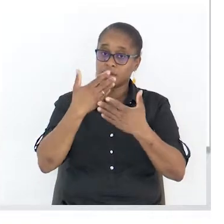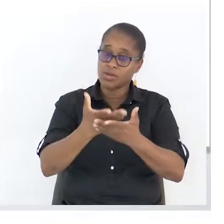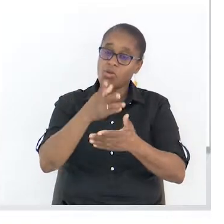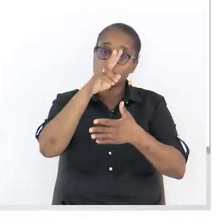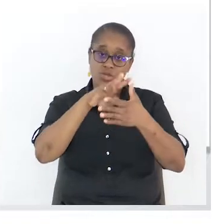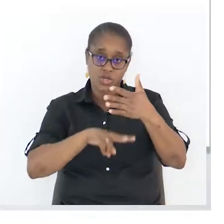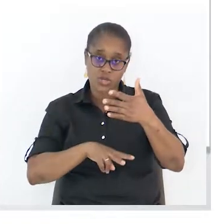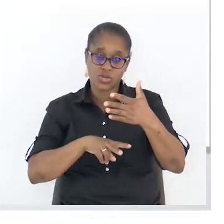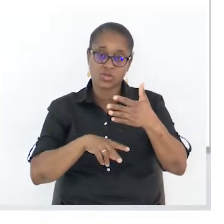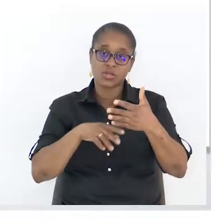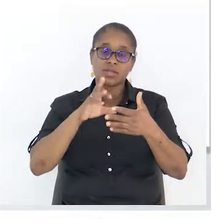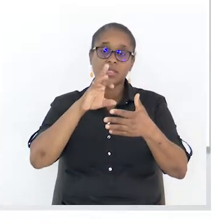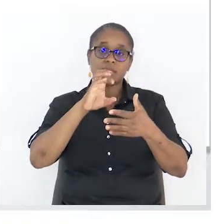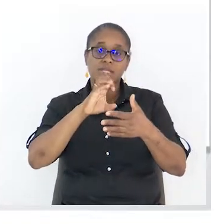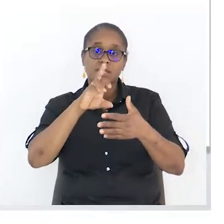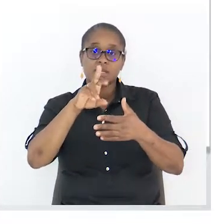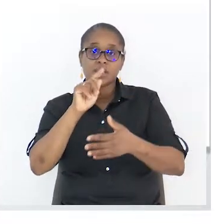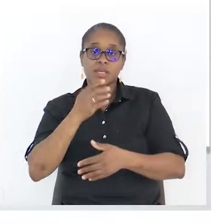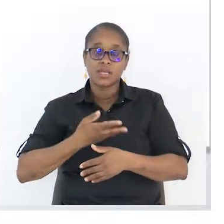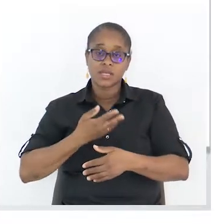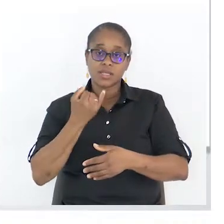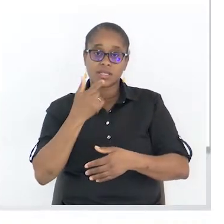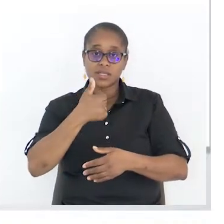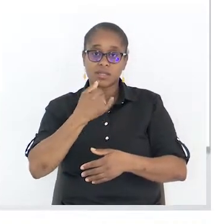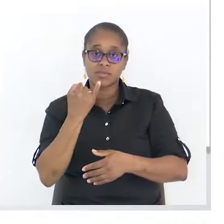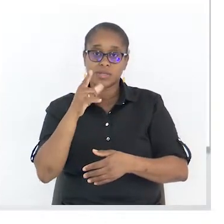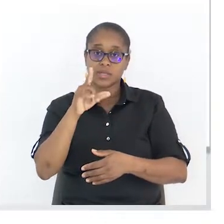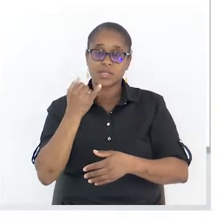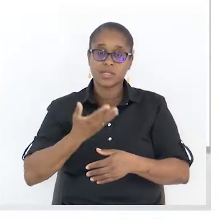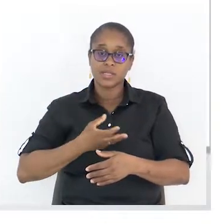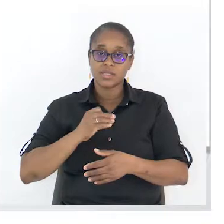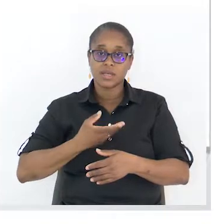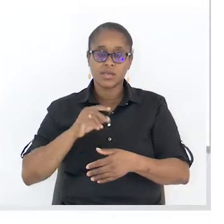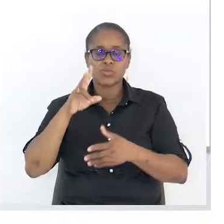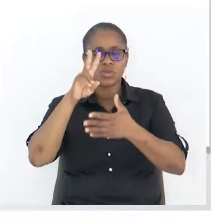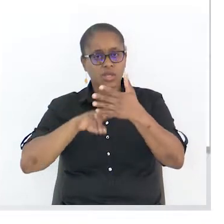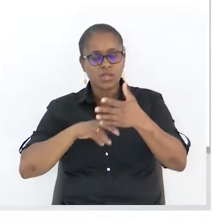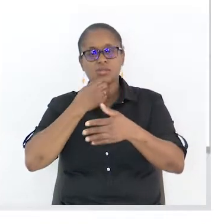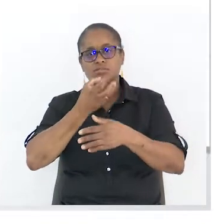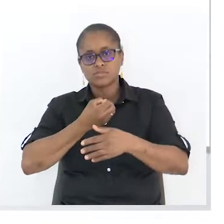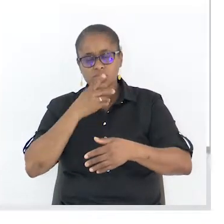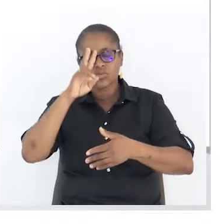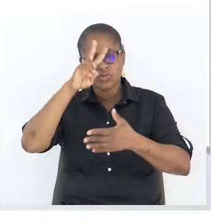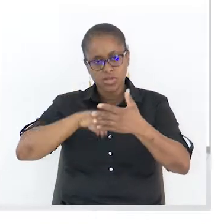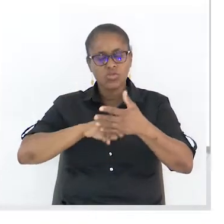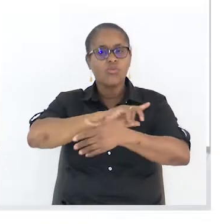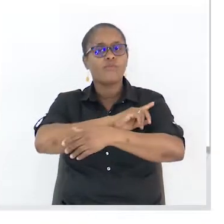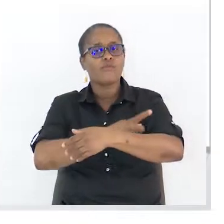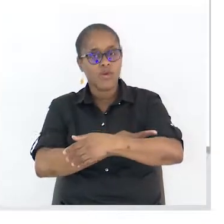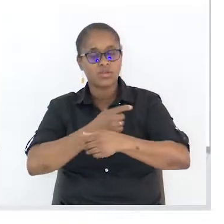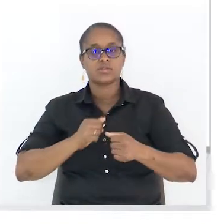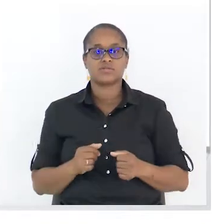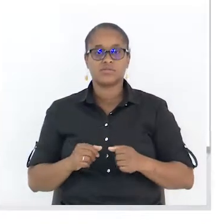O texto argumentado, um texto forte de argumentos. Tens que saber,